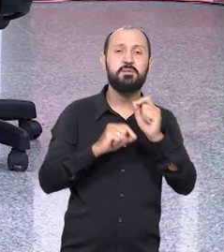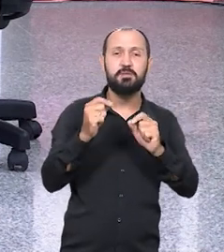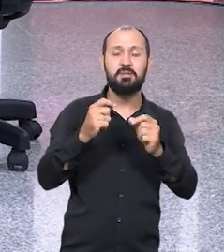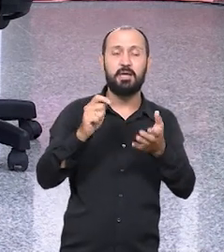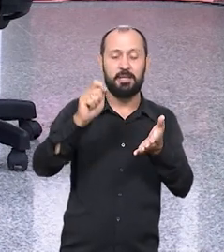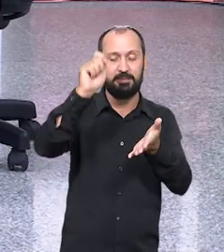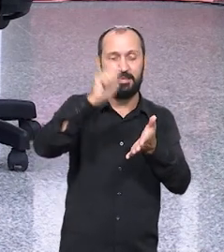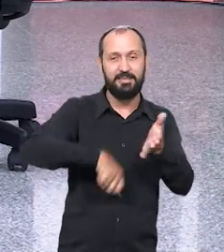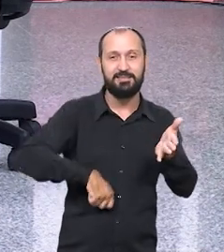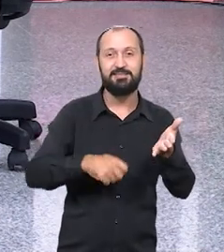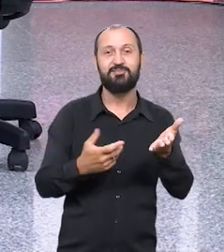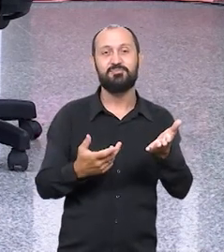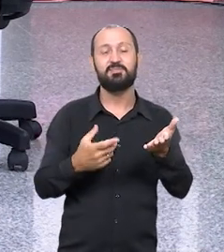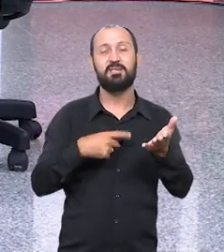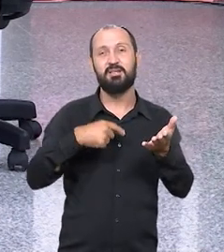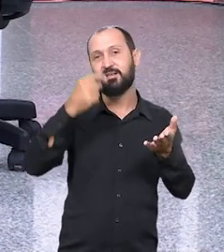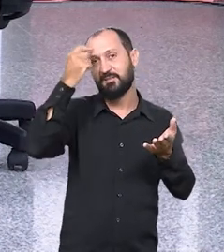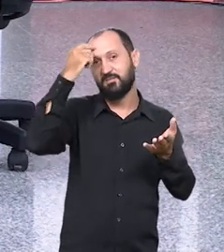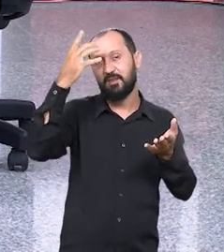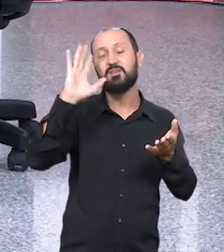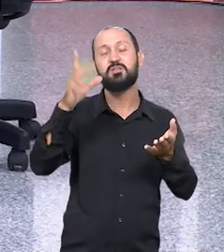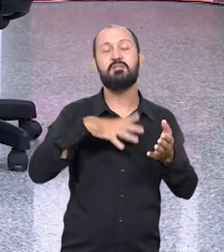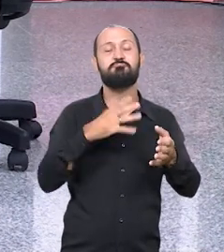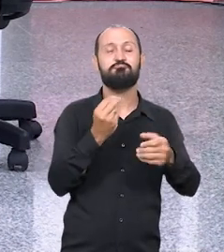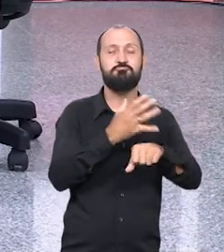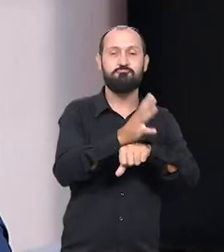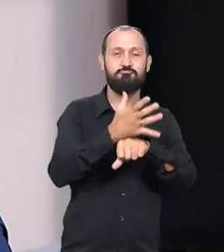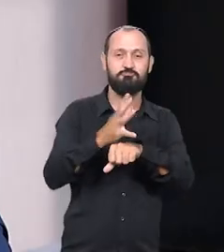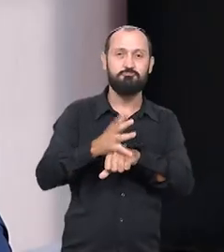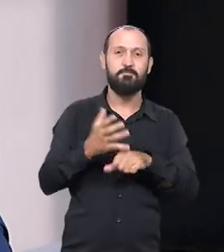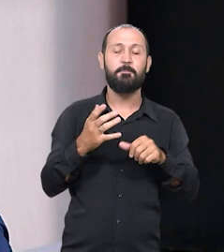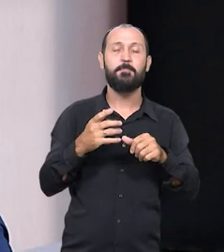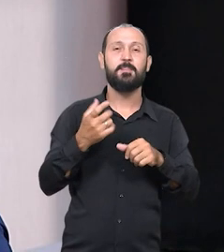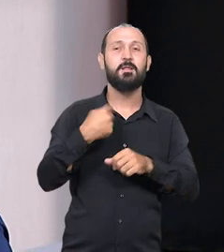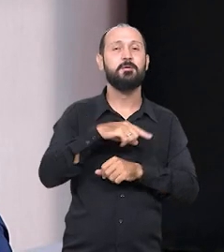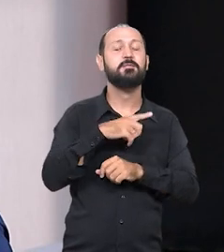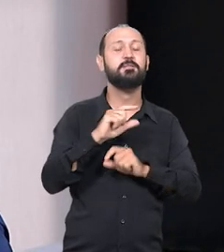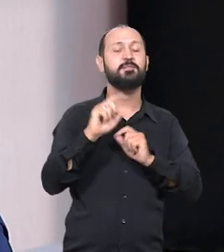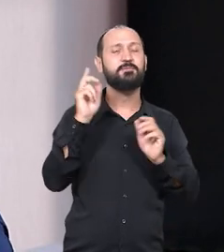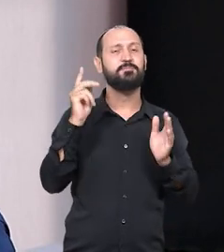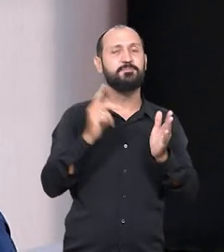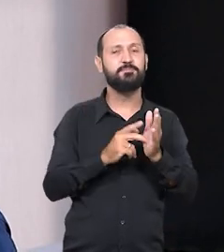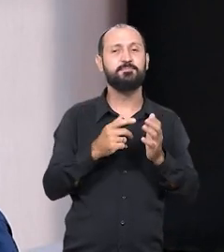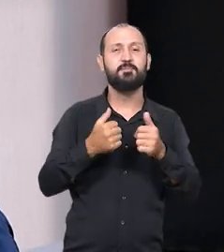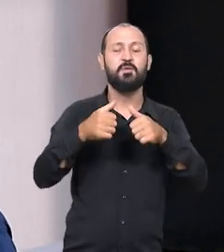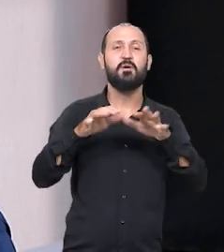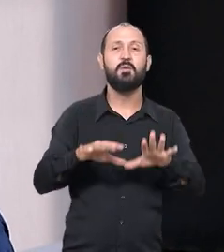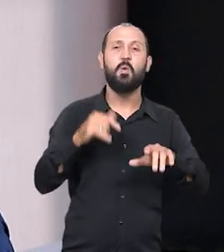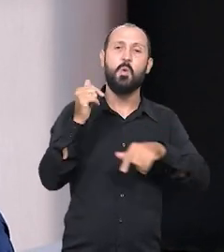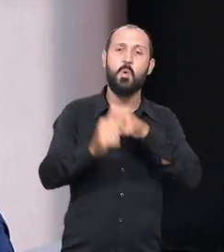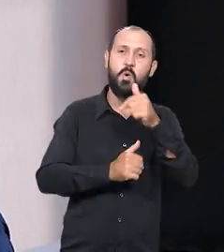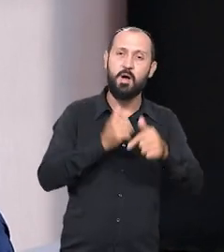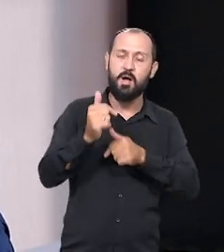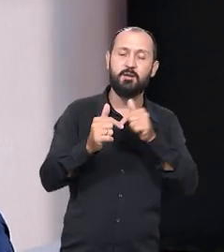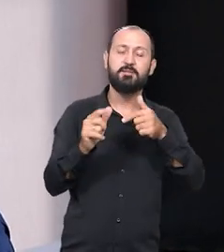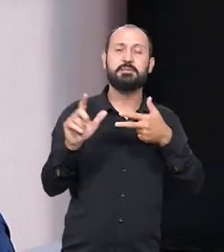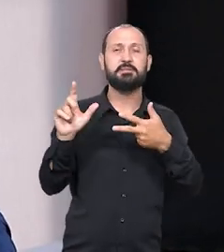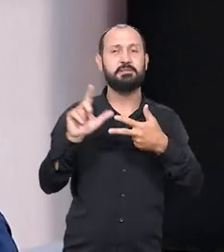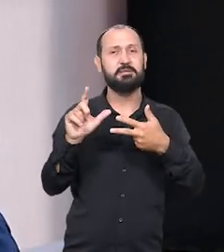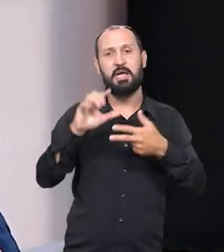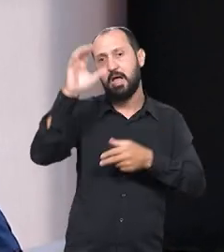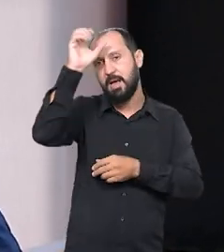de ter o poder da caneta nas mãos. Então a gente tem muitas ideias para colocar em prática. Nós estamos aqui com trabalho